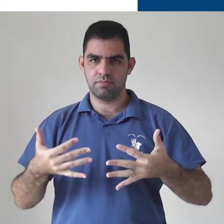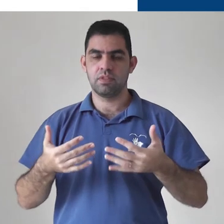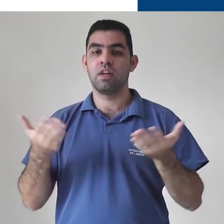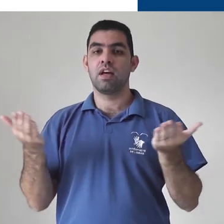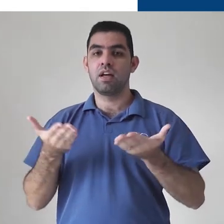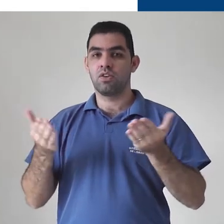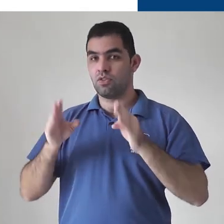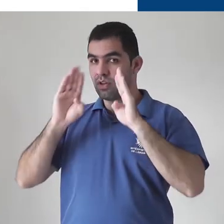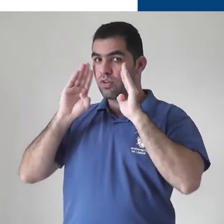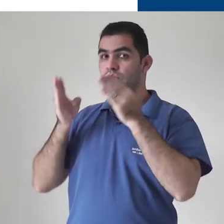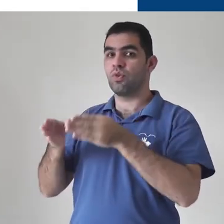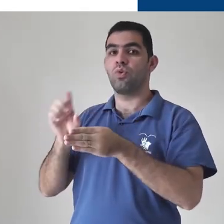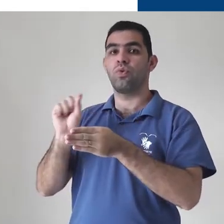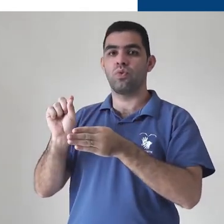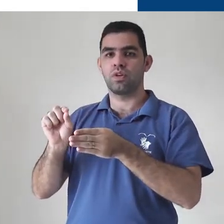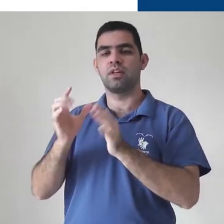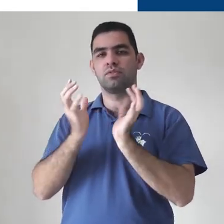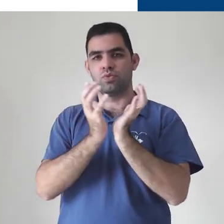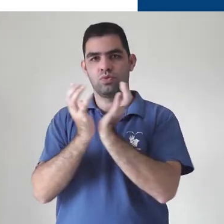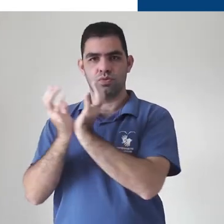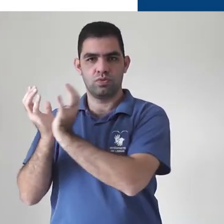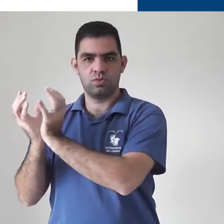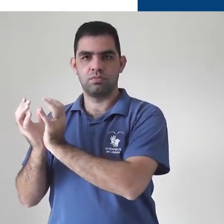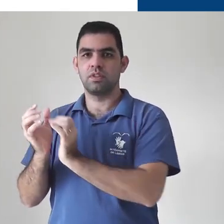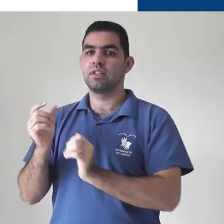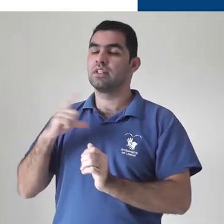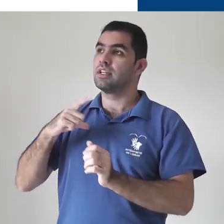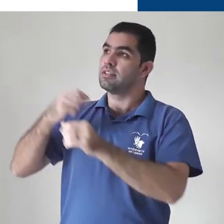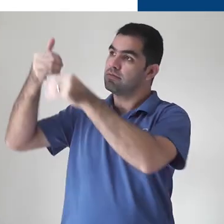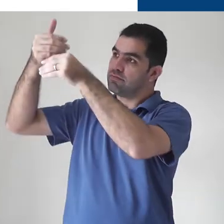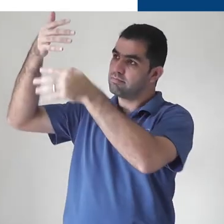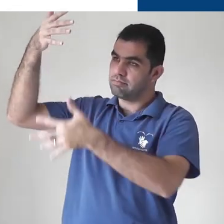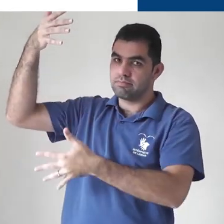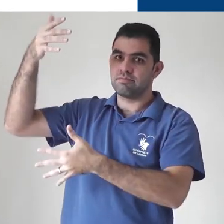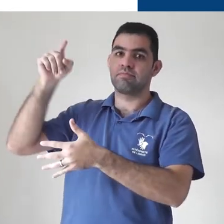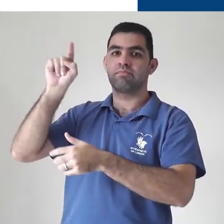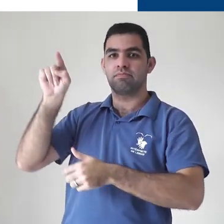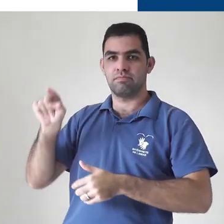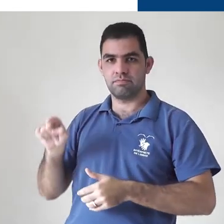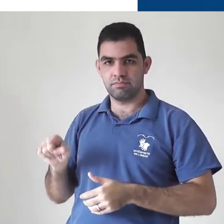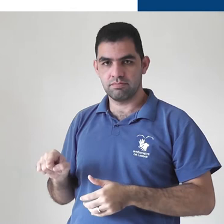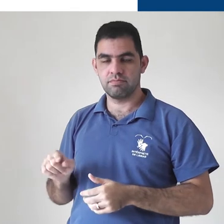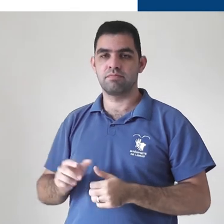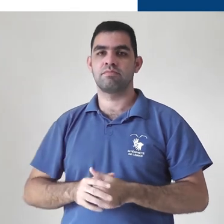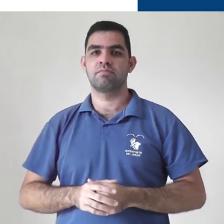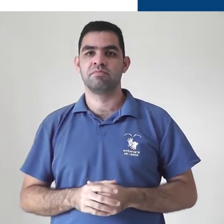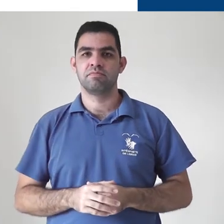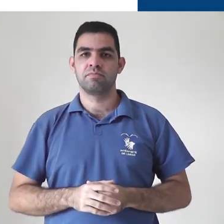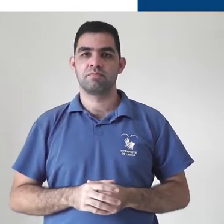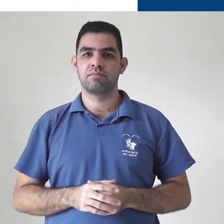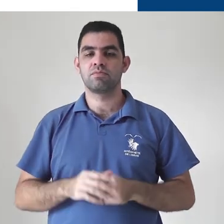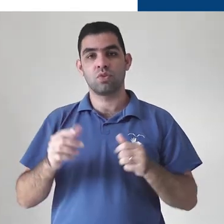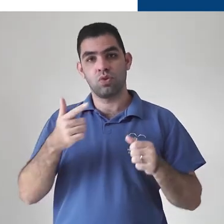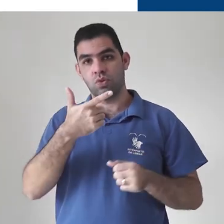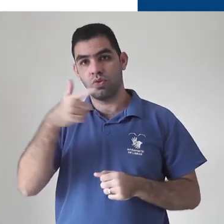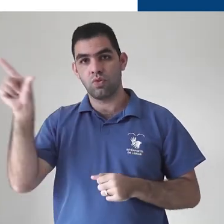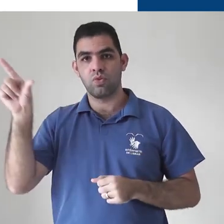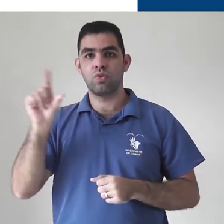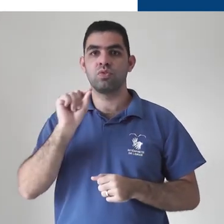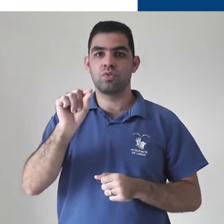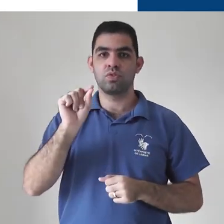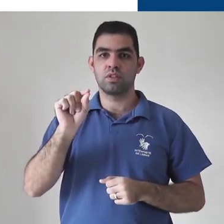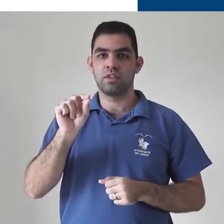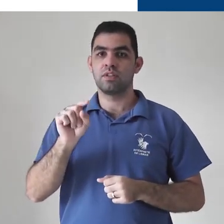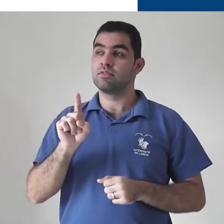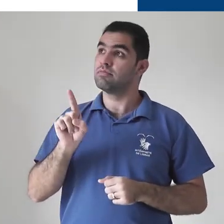desse menu. Neste momento vamos nos atentar para as suas turmas, que você consegue visualizar logo abaixo de Pendentes. Um outro